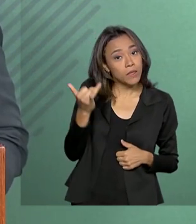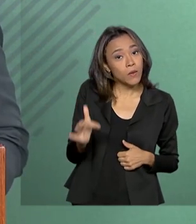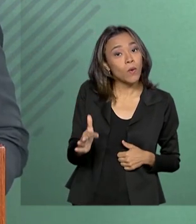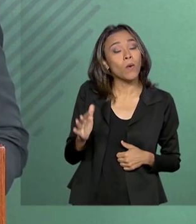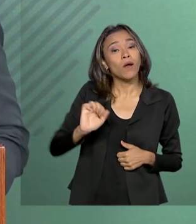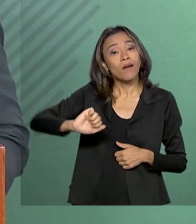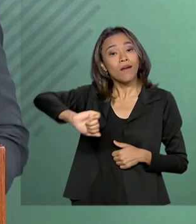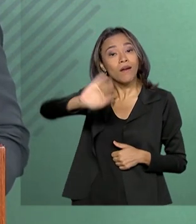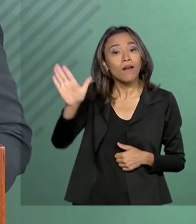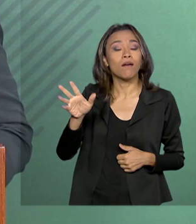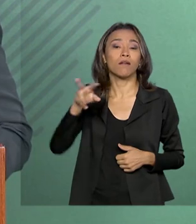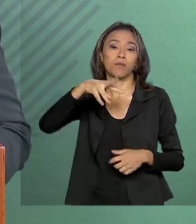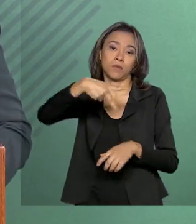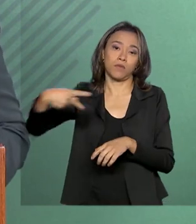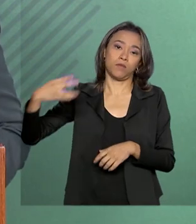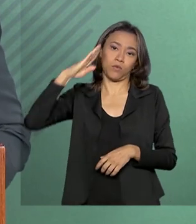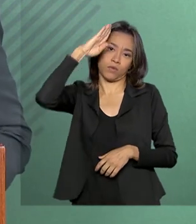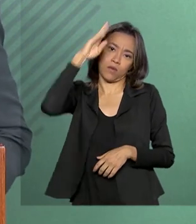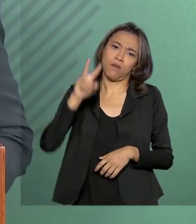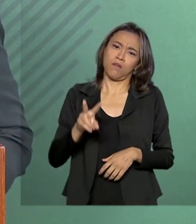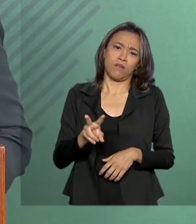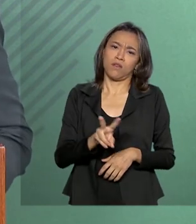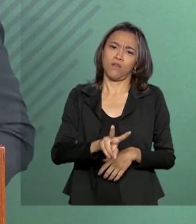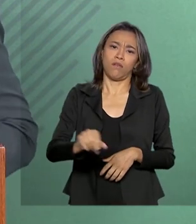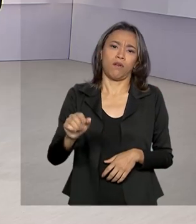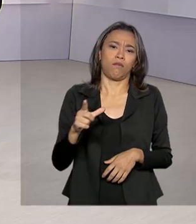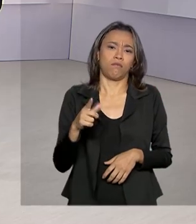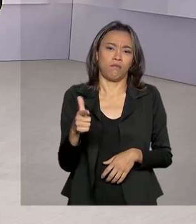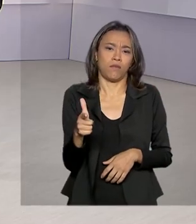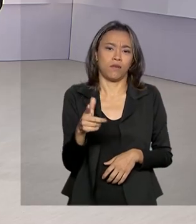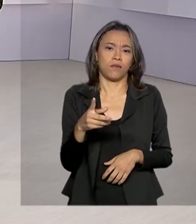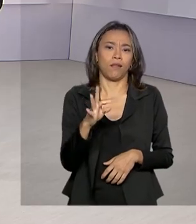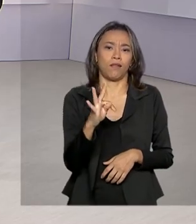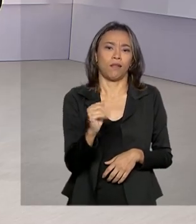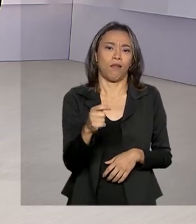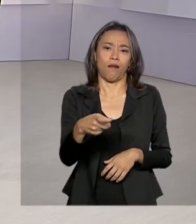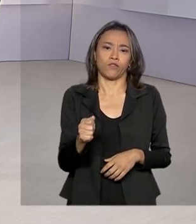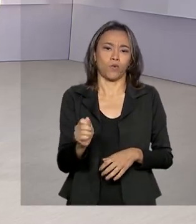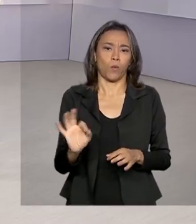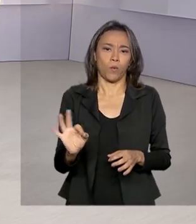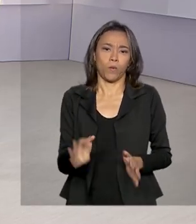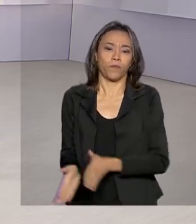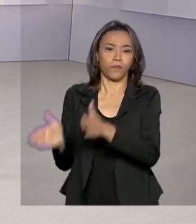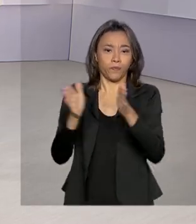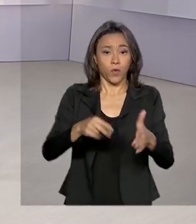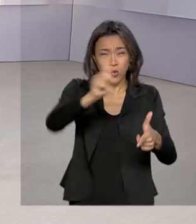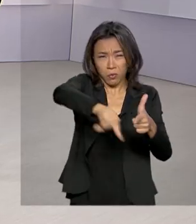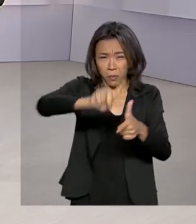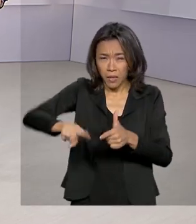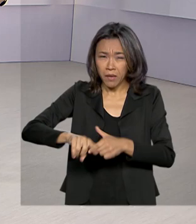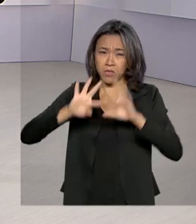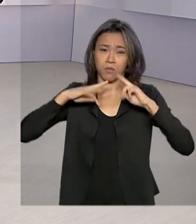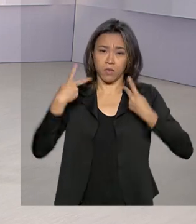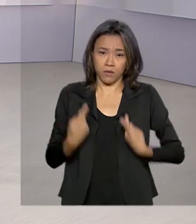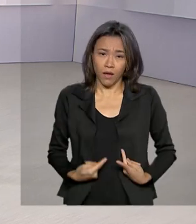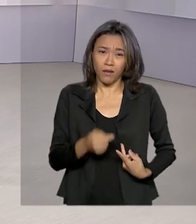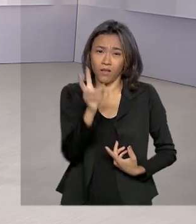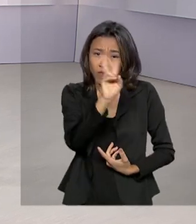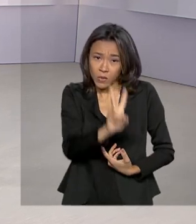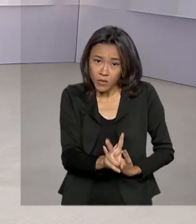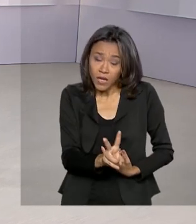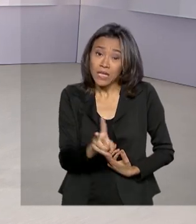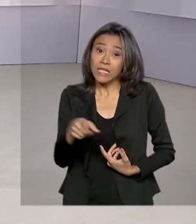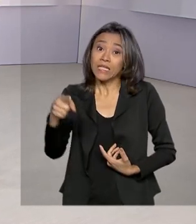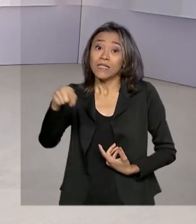senhor presidente a intenção de não haver essa taxação. A crise humanitária na Venezuela tem forçado